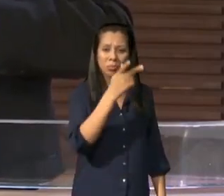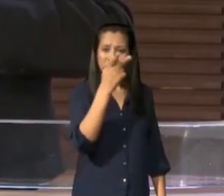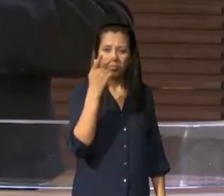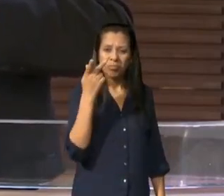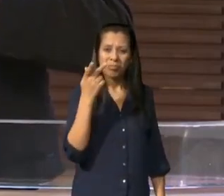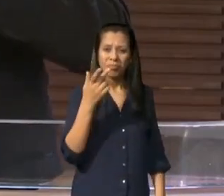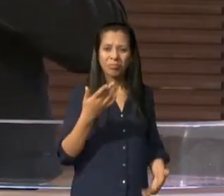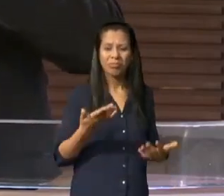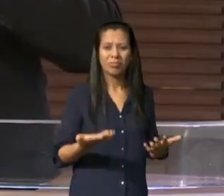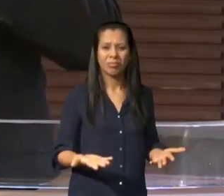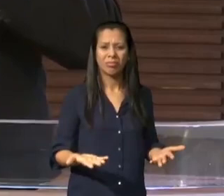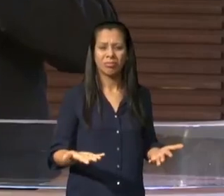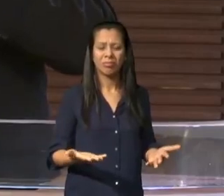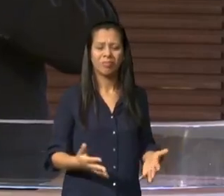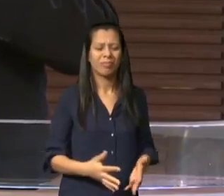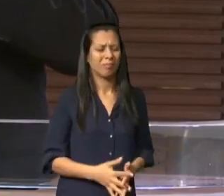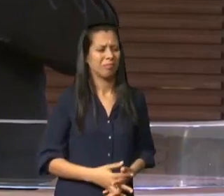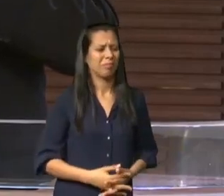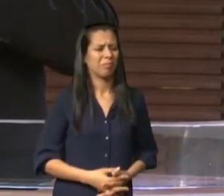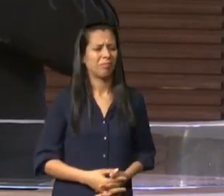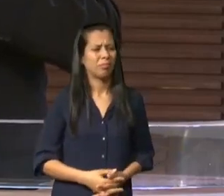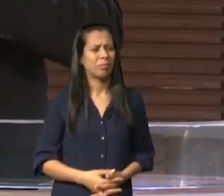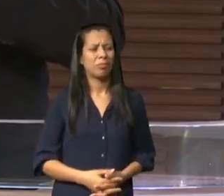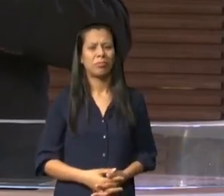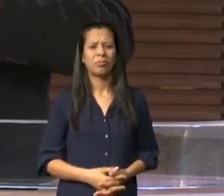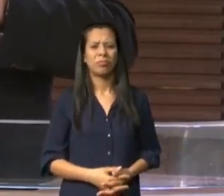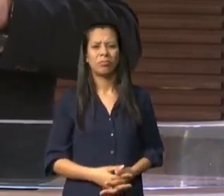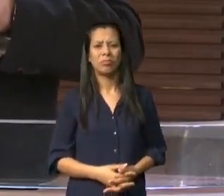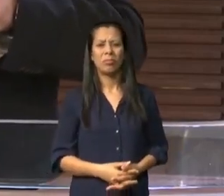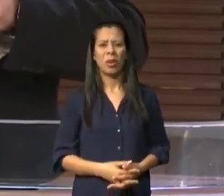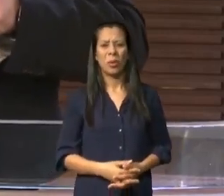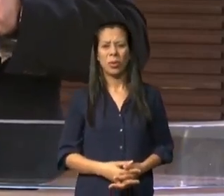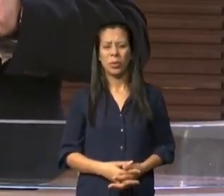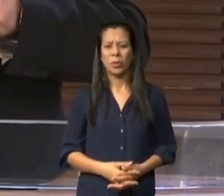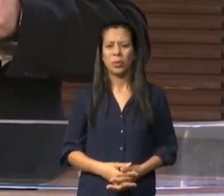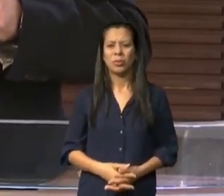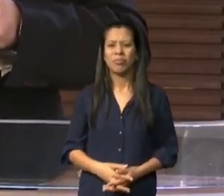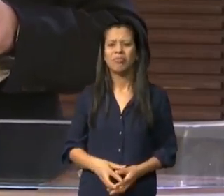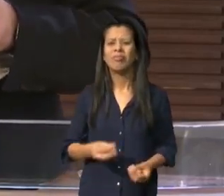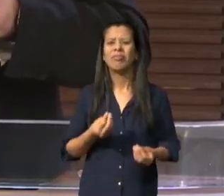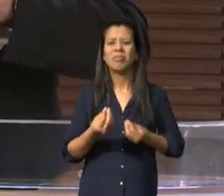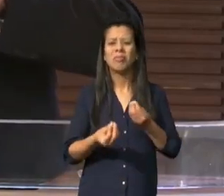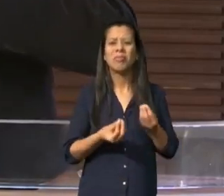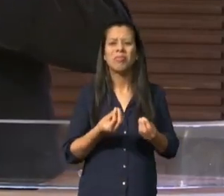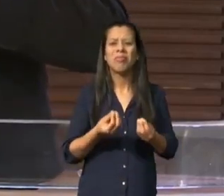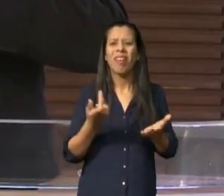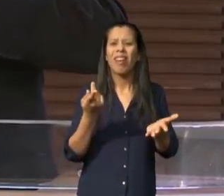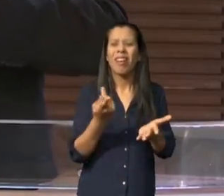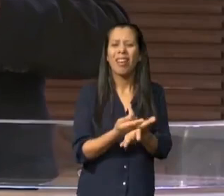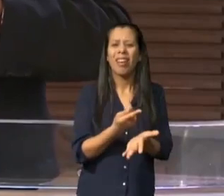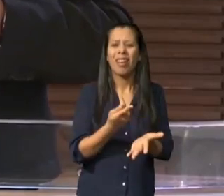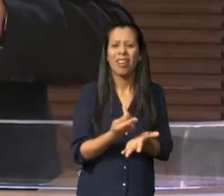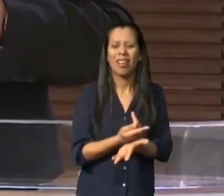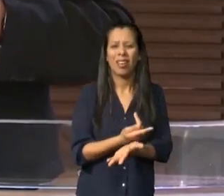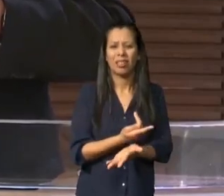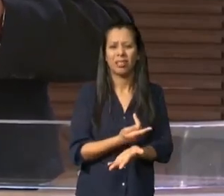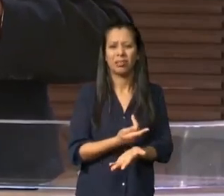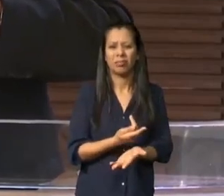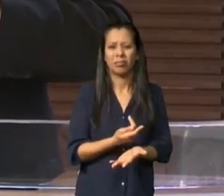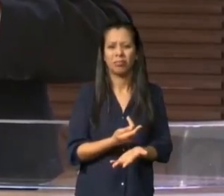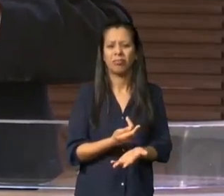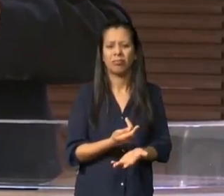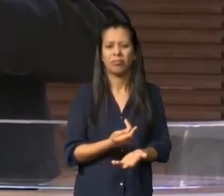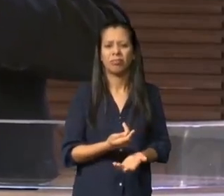outras versões trazem a palavra prostituição não pratiquemos a prostituição como alguns